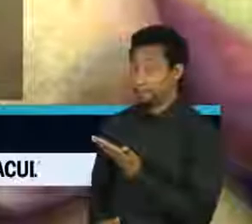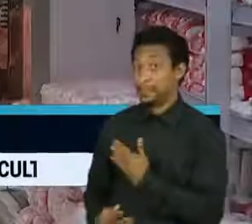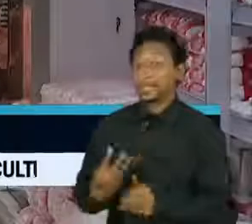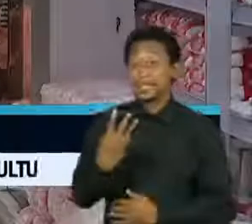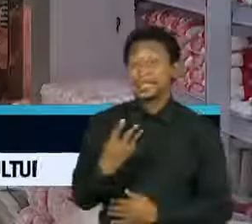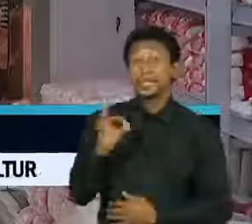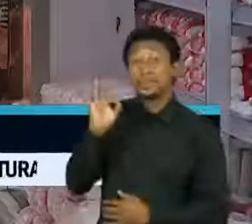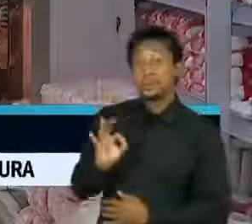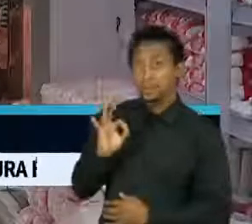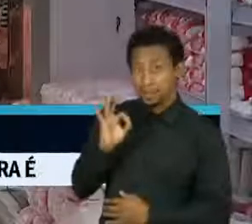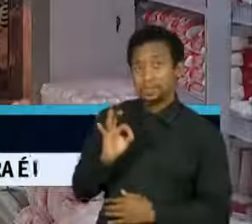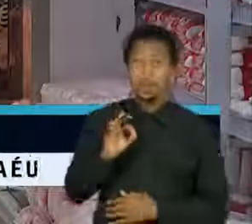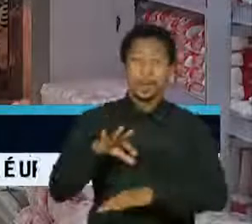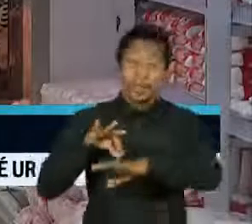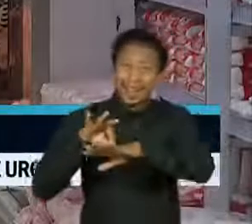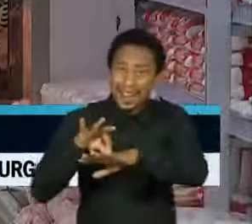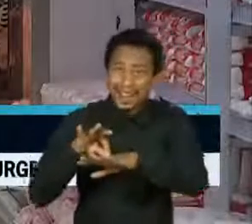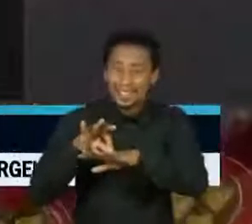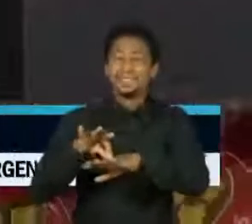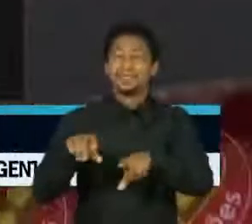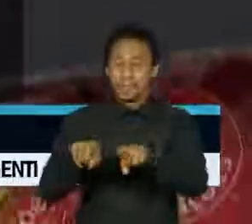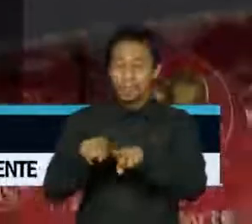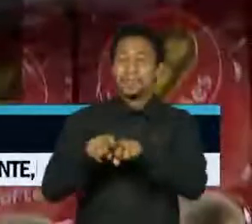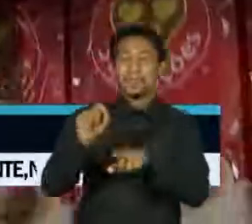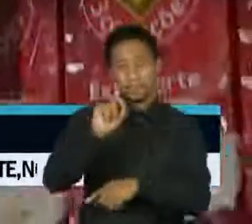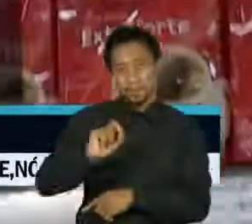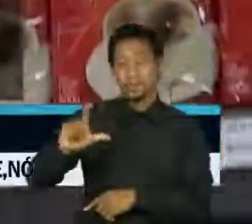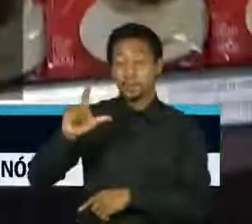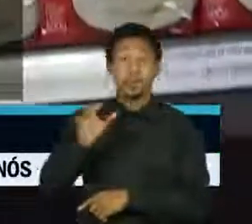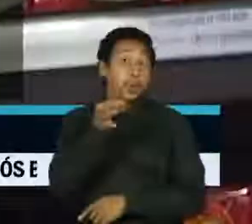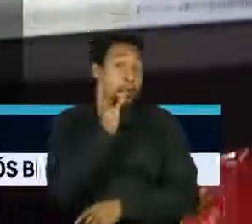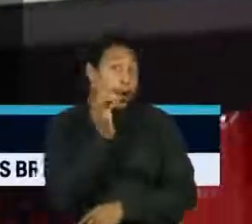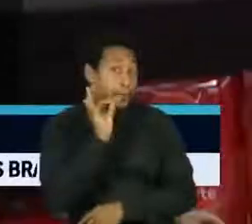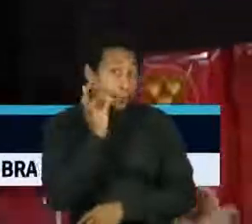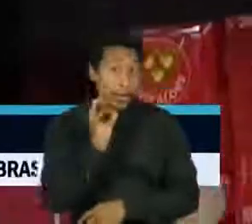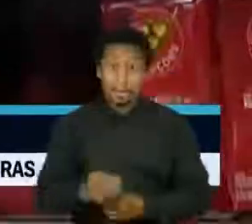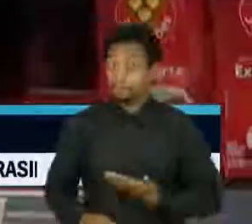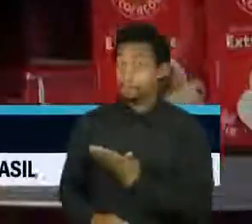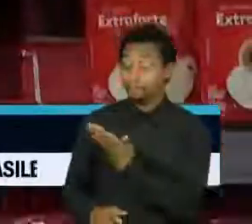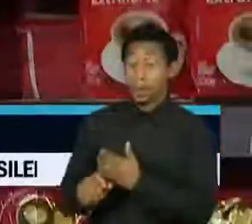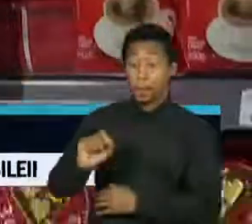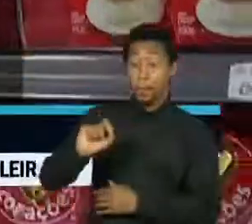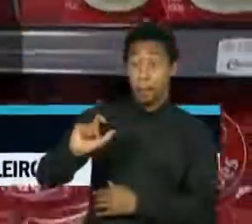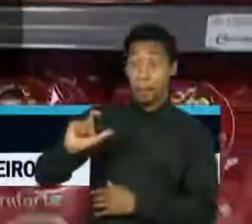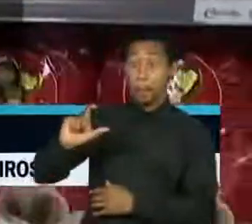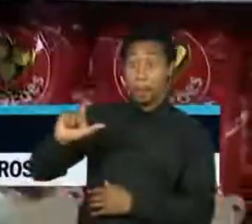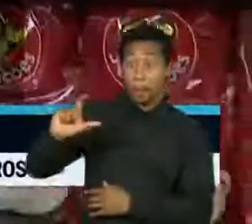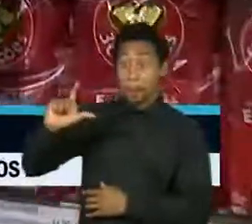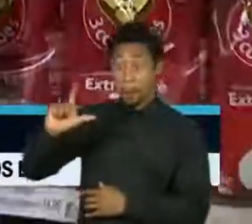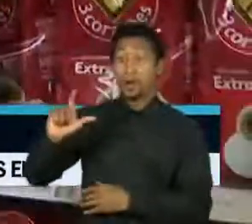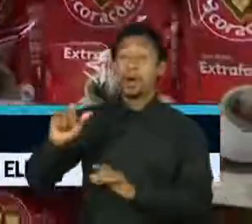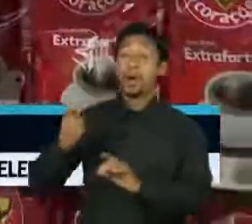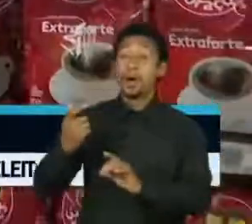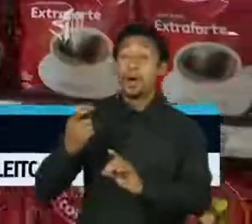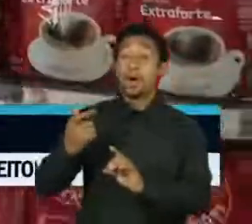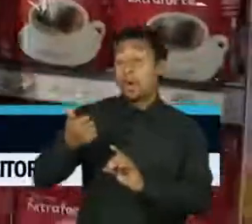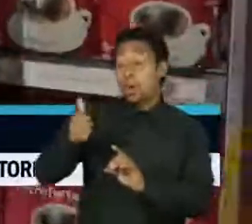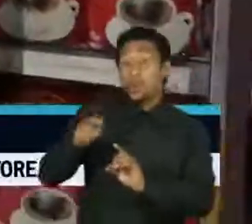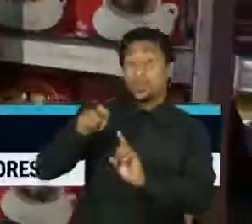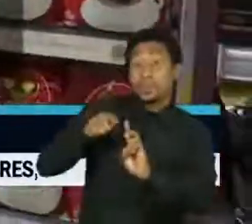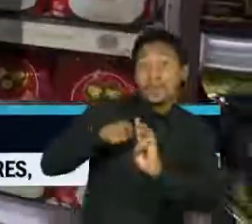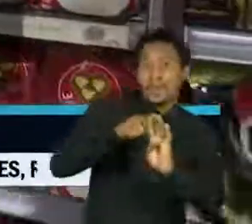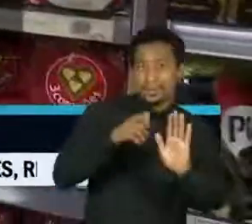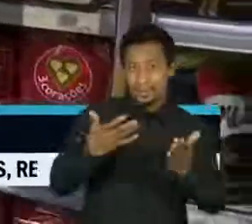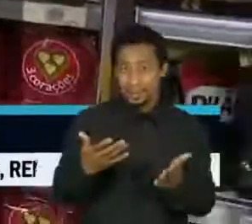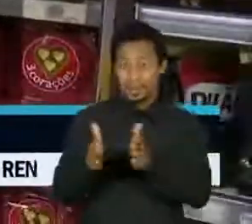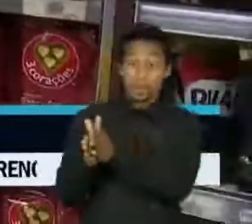3% e novamente para as carnes. O café moído está subindo há 11 meses. Em um ano, ele ficou